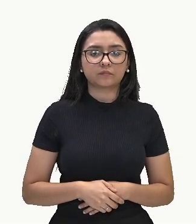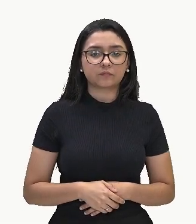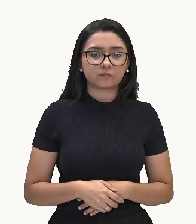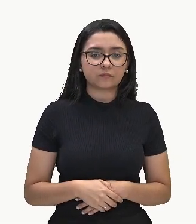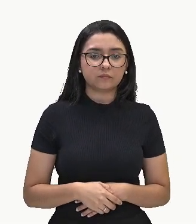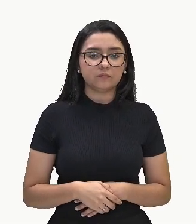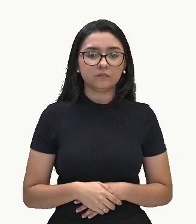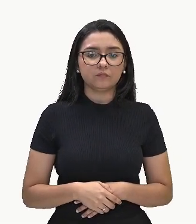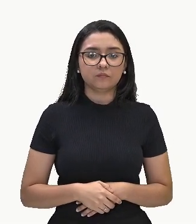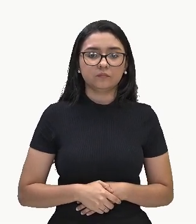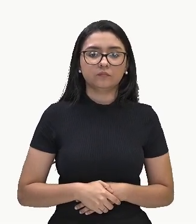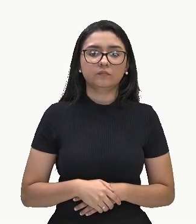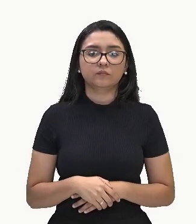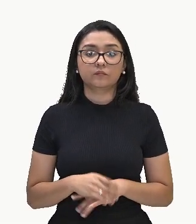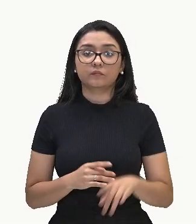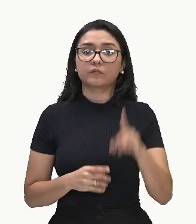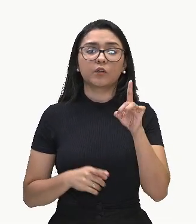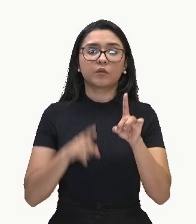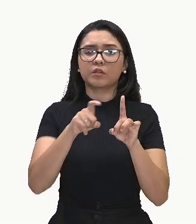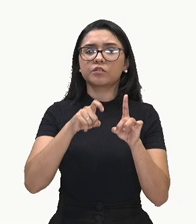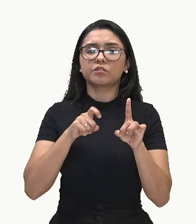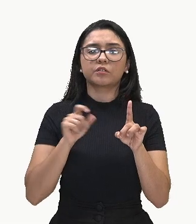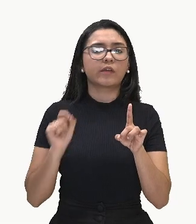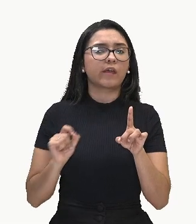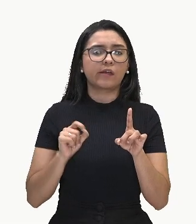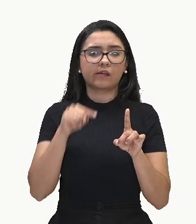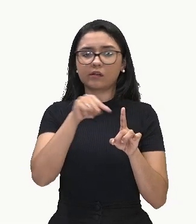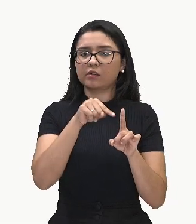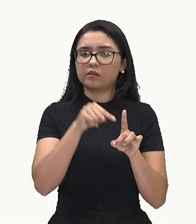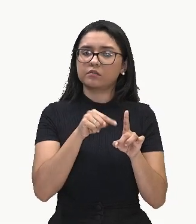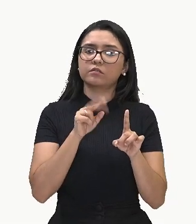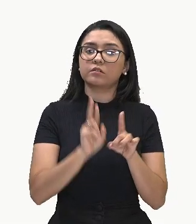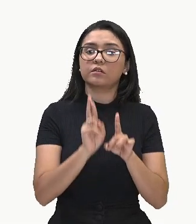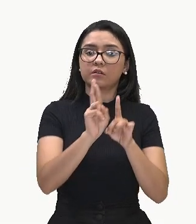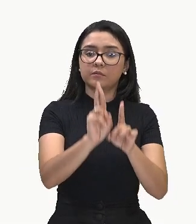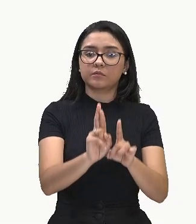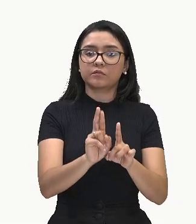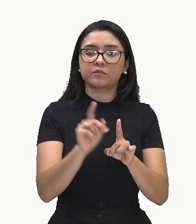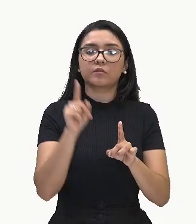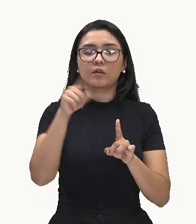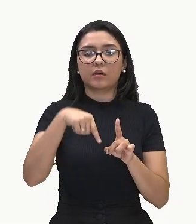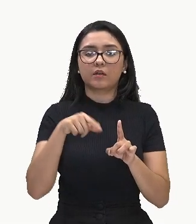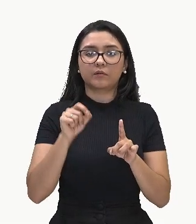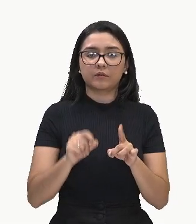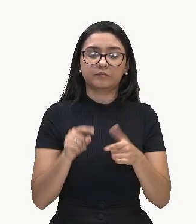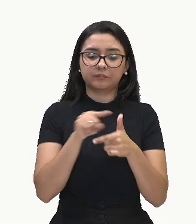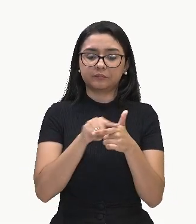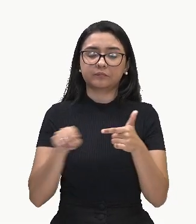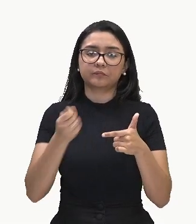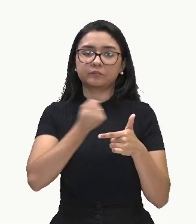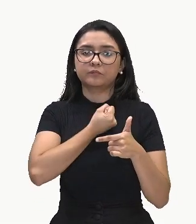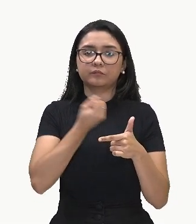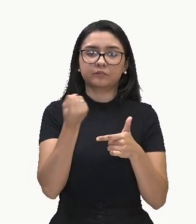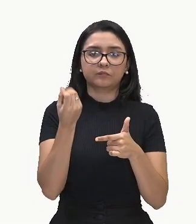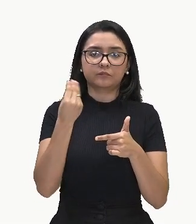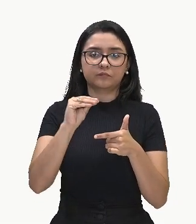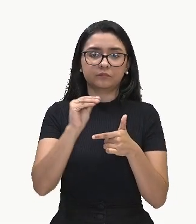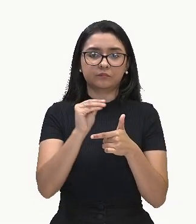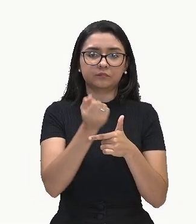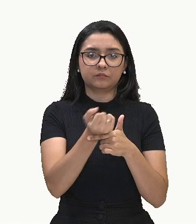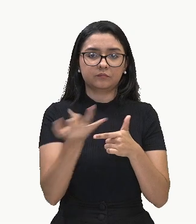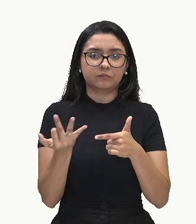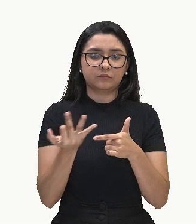E D de X. Quem era o nosso D de X? Nosso D de X é o nosso divisor.